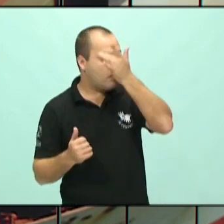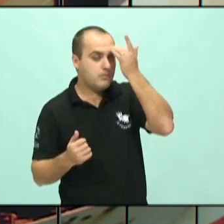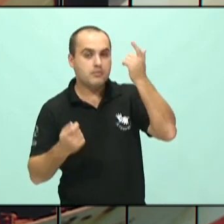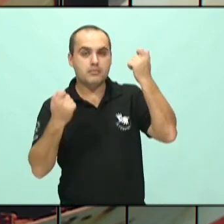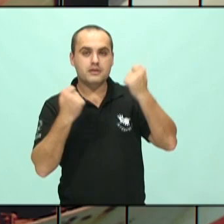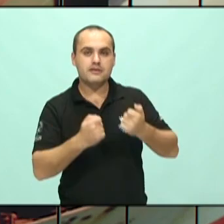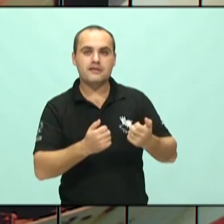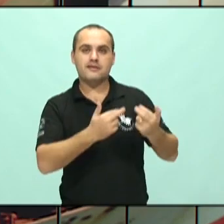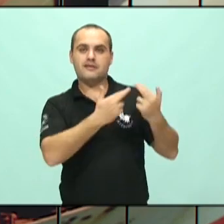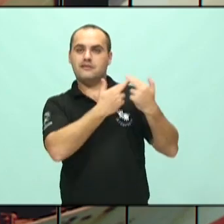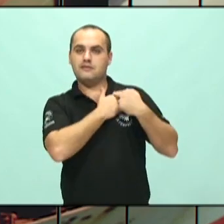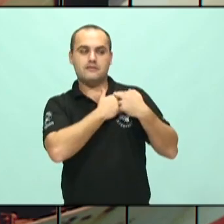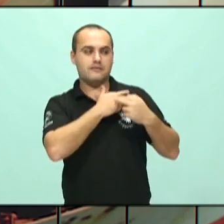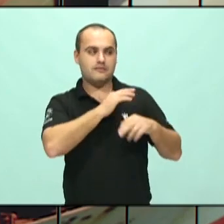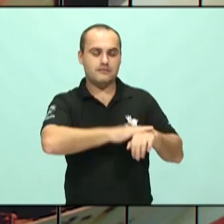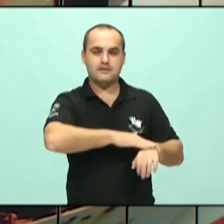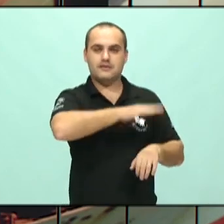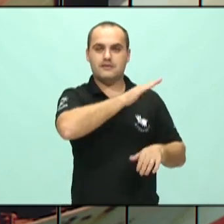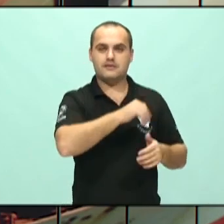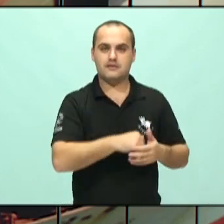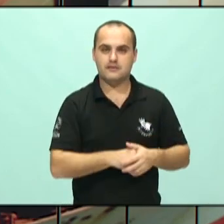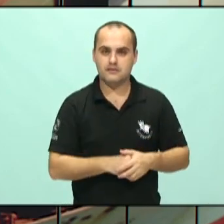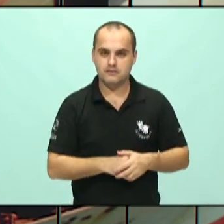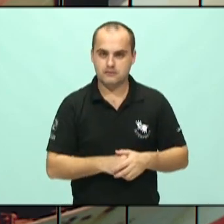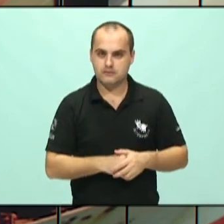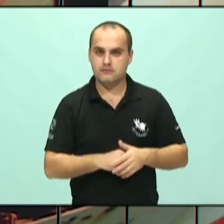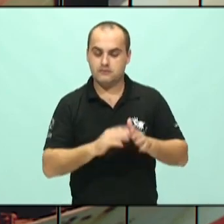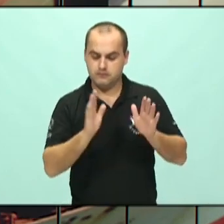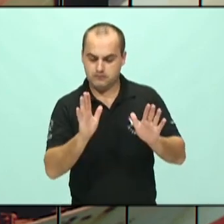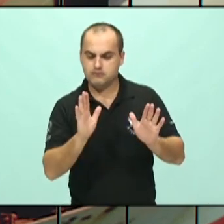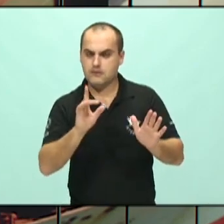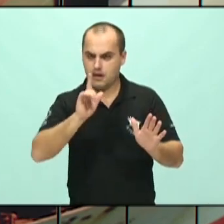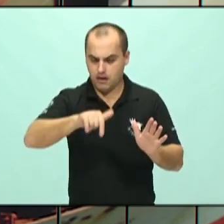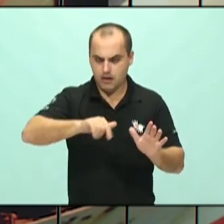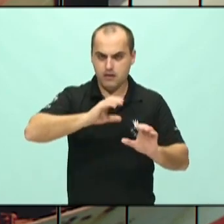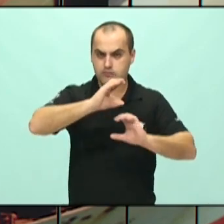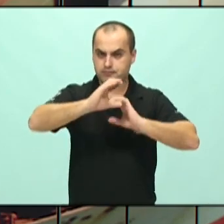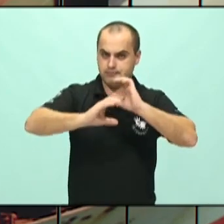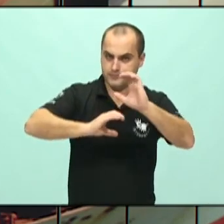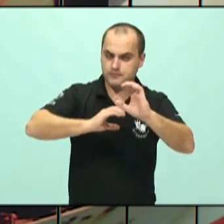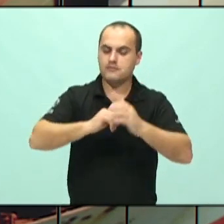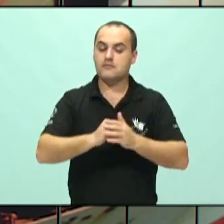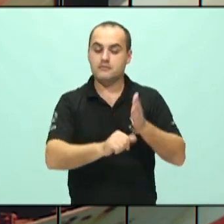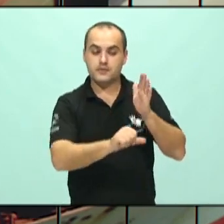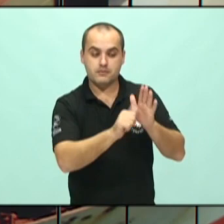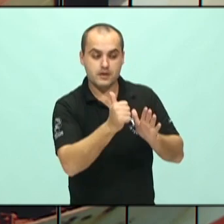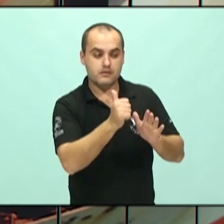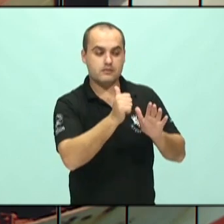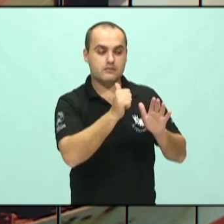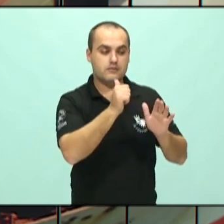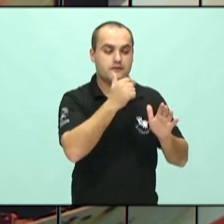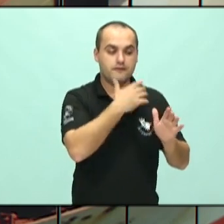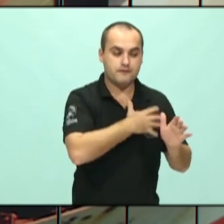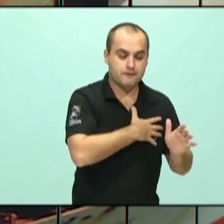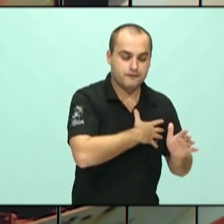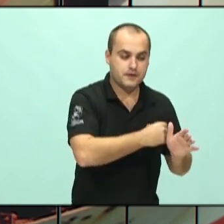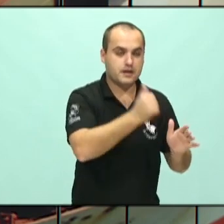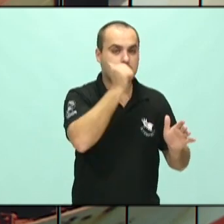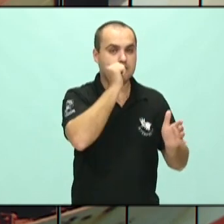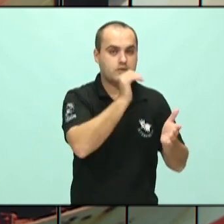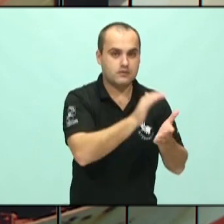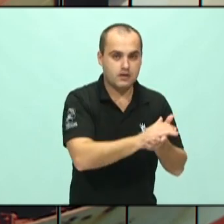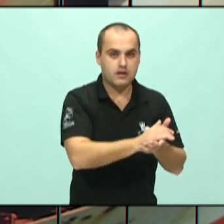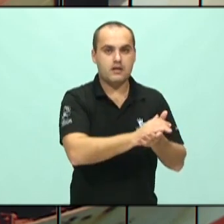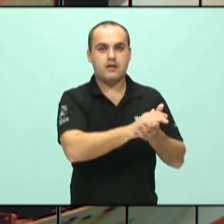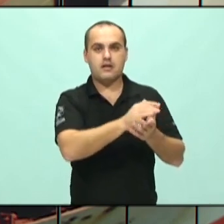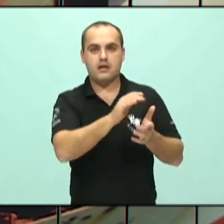é um ciclo, primeiramente eu faço pelos meus filhos, pela minha esposa, pelos meus pais, amigos, e depois eu começo a entender que fazendo por mim